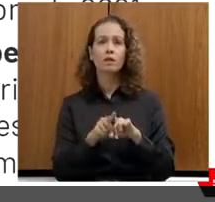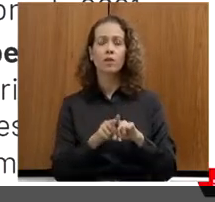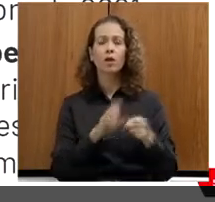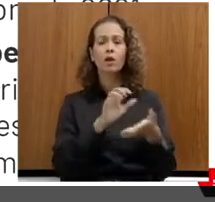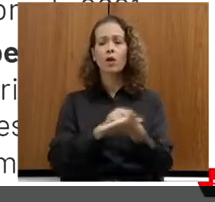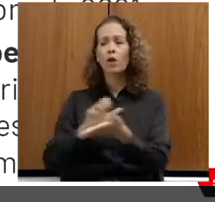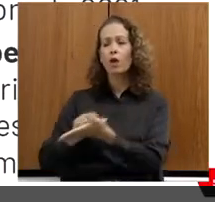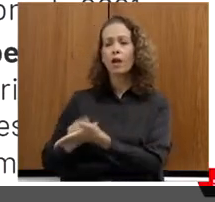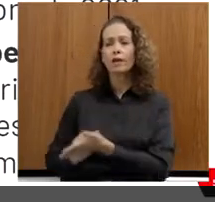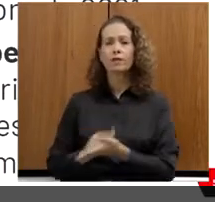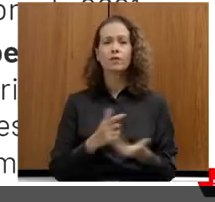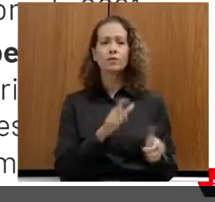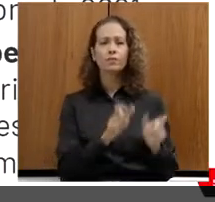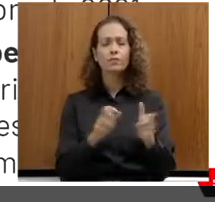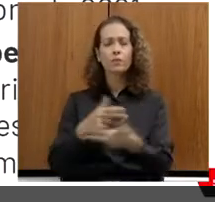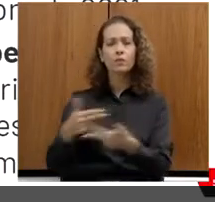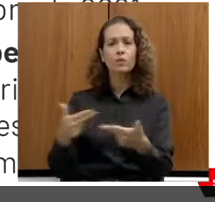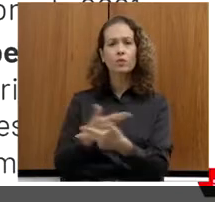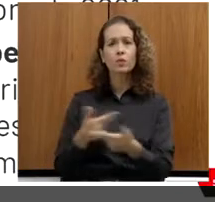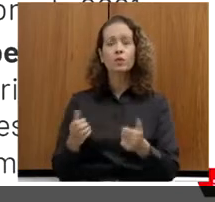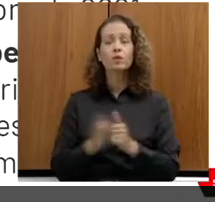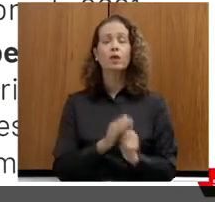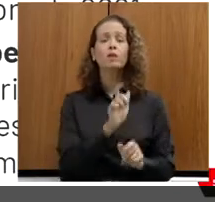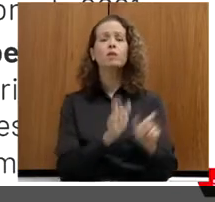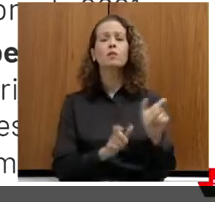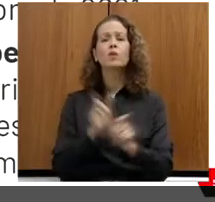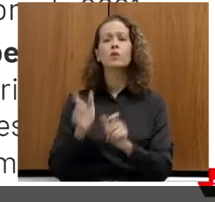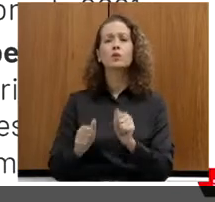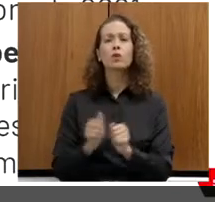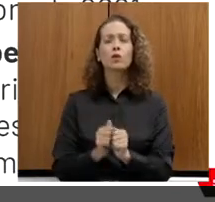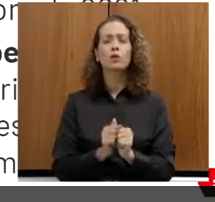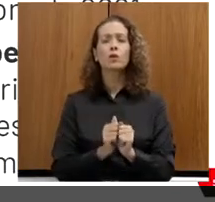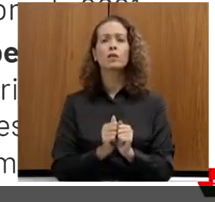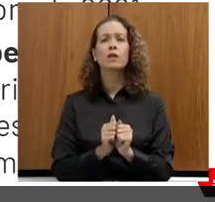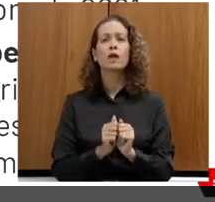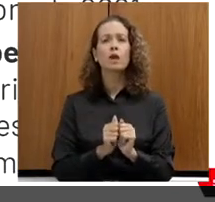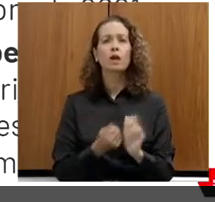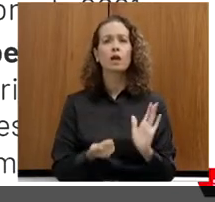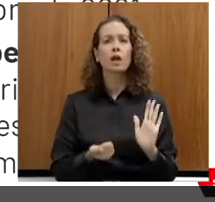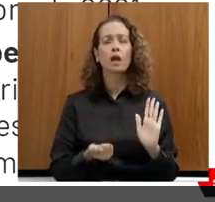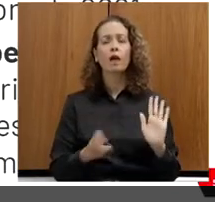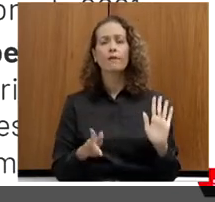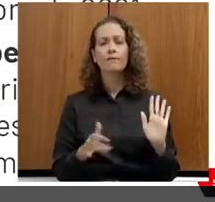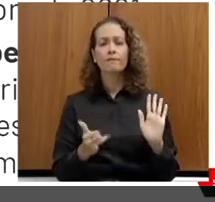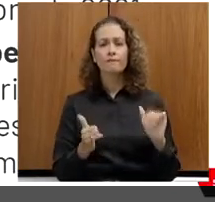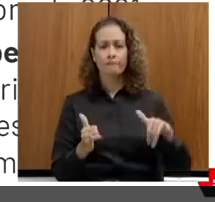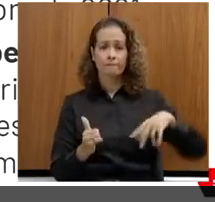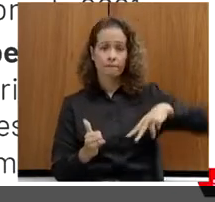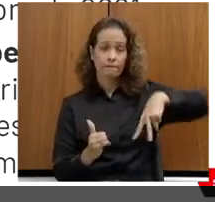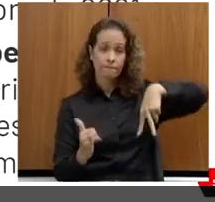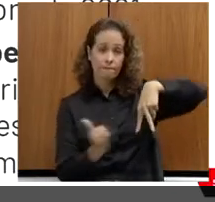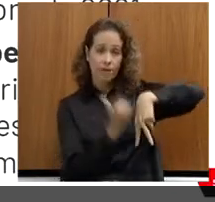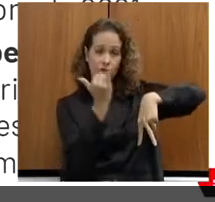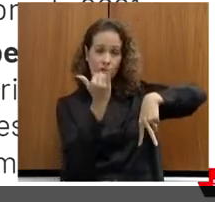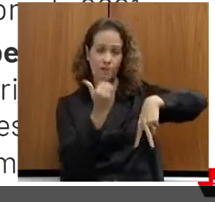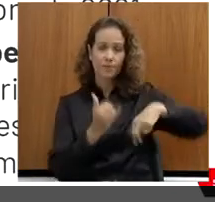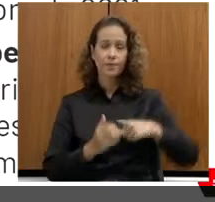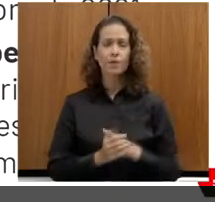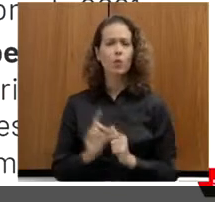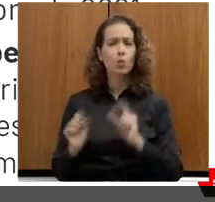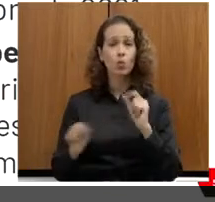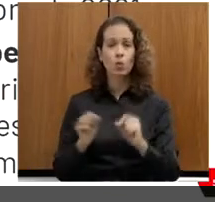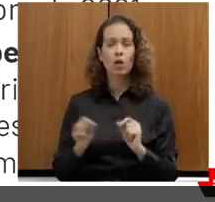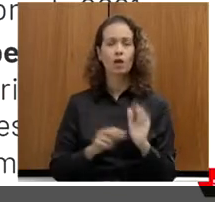serviço de atenção às pessoas vítimas de violência sexual. O que significa isso? A gente implantar um protocolo de atendimento mais